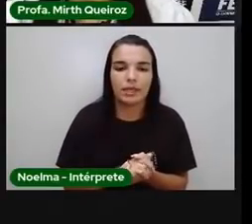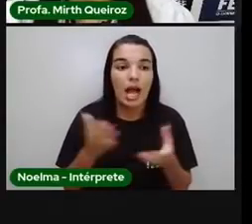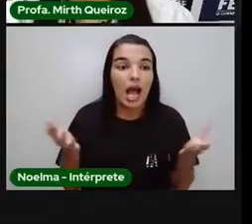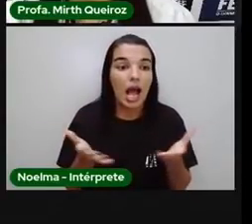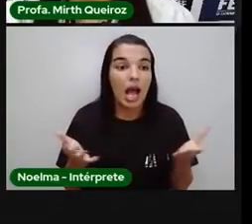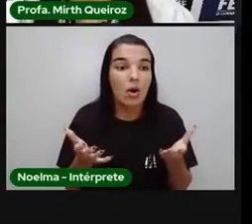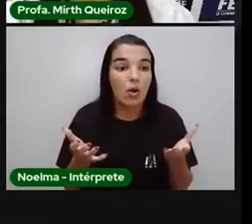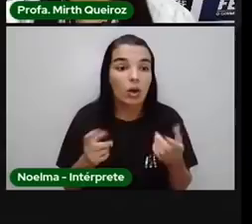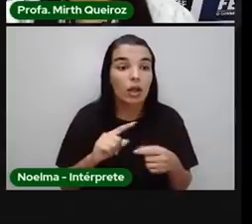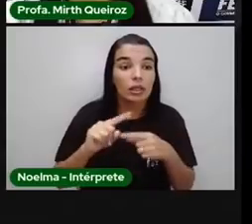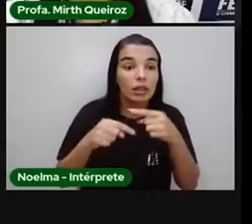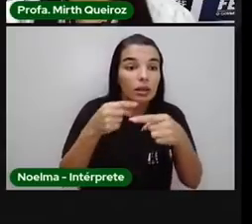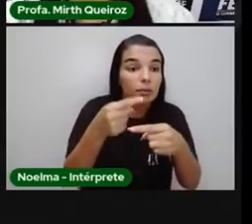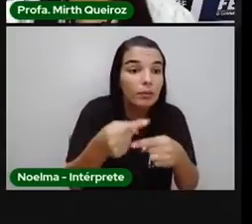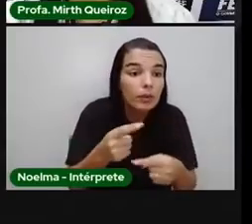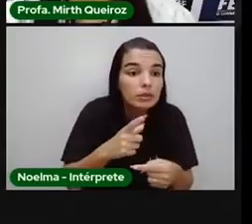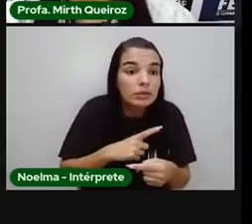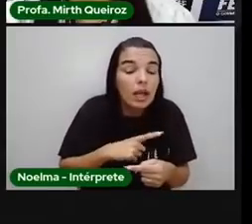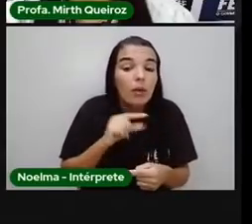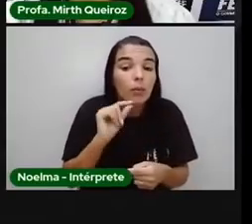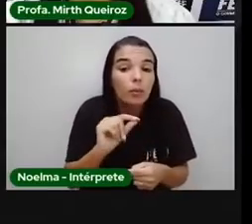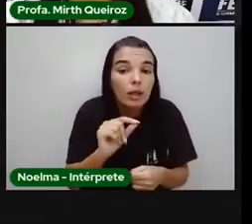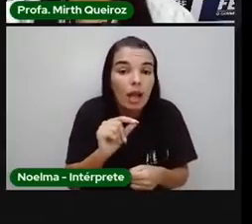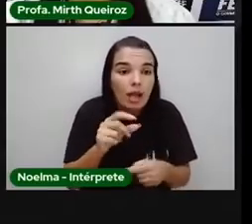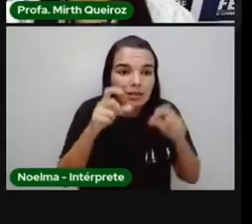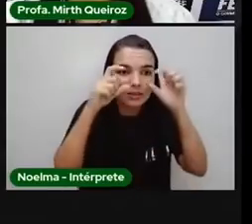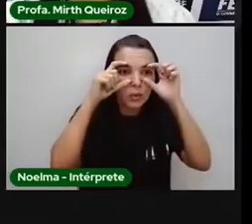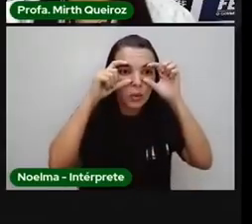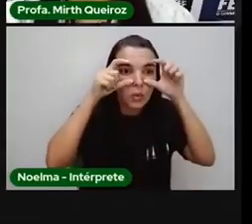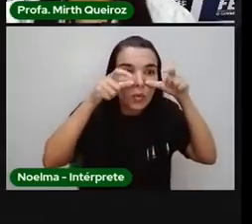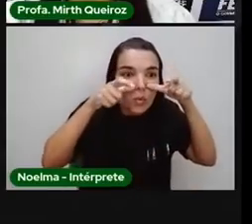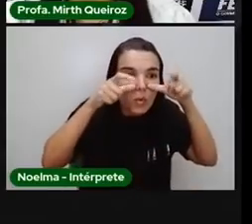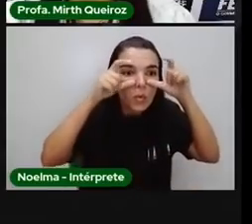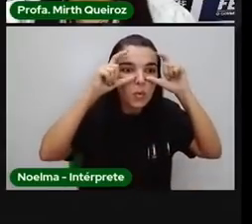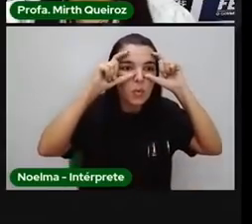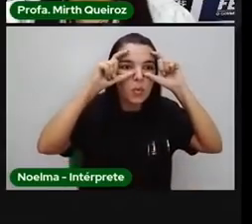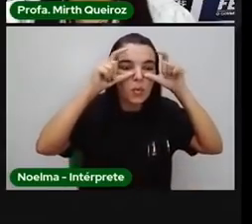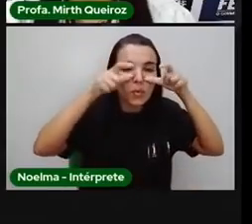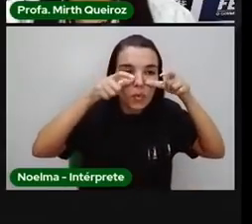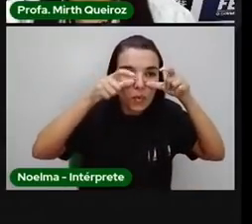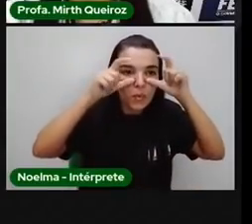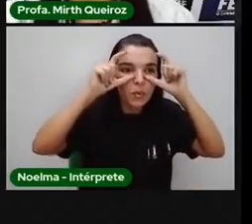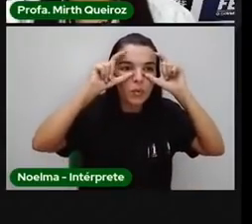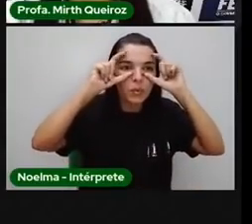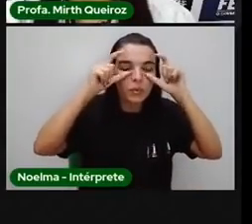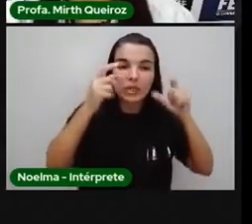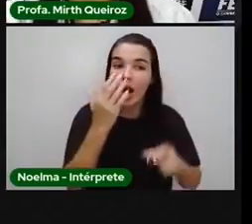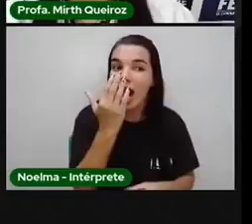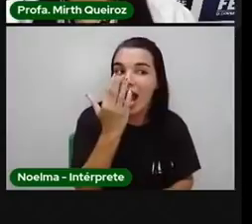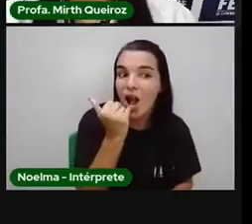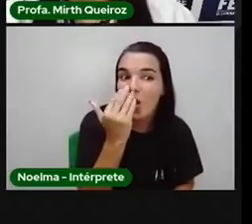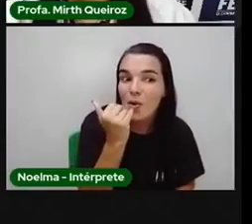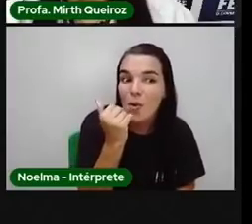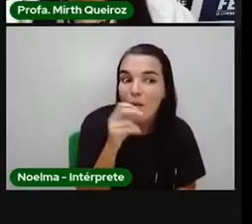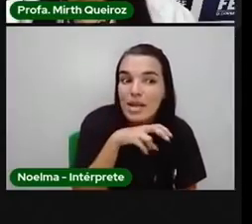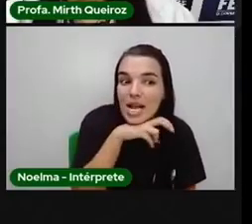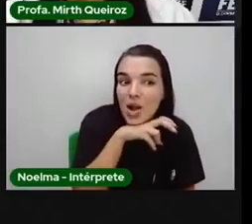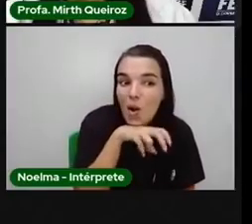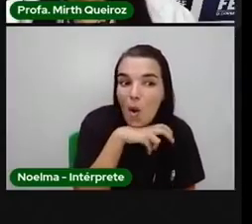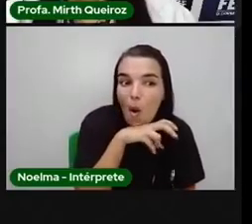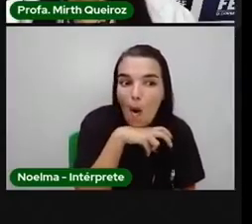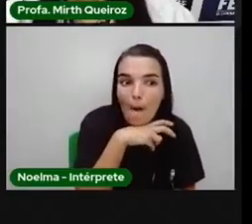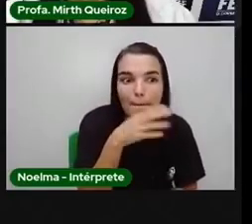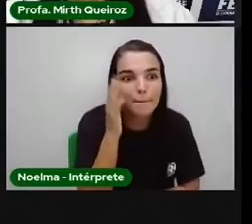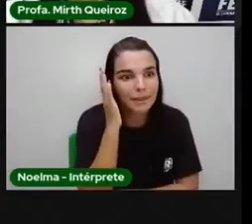Em seguida, a gente tem aqui a coruja. A cobra come a coruja. Então, a